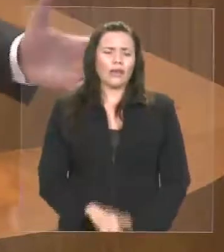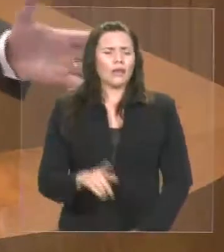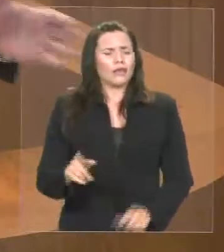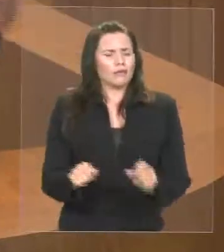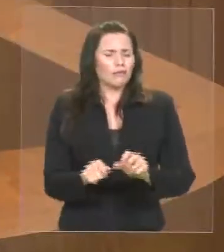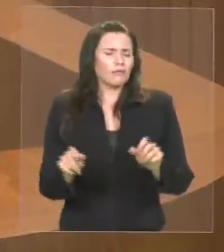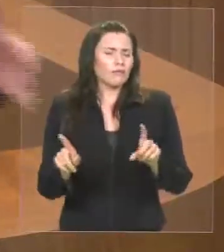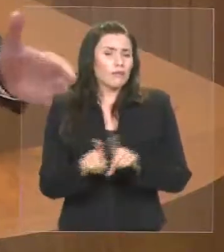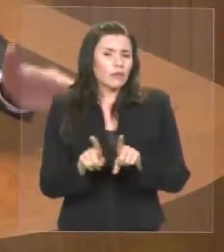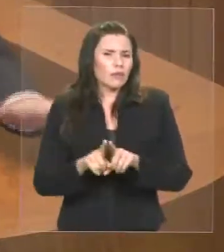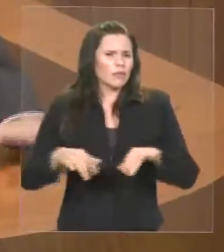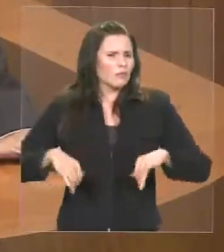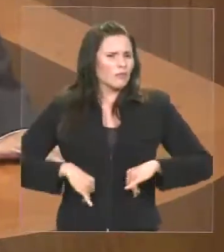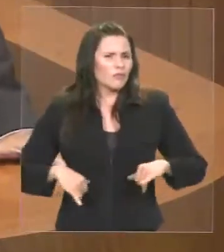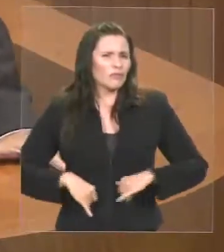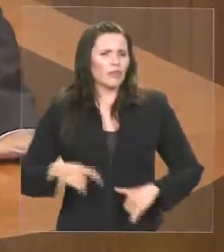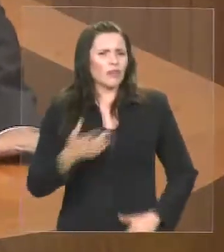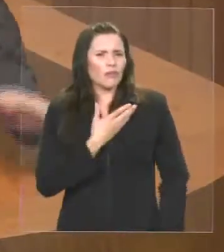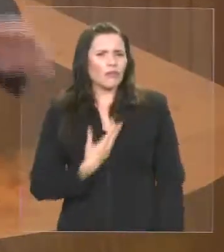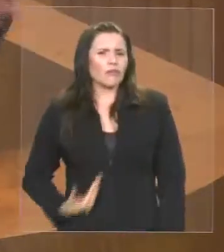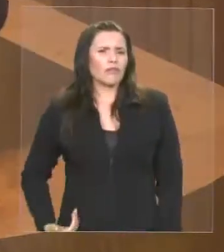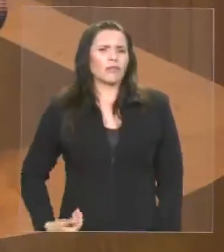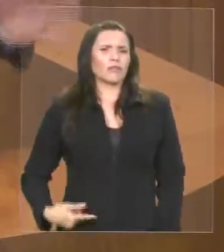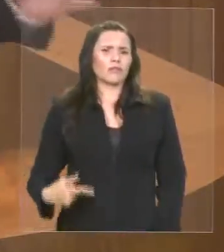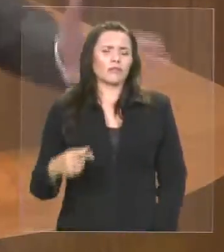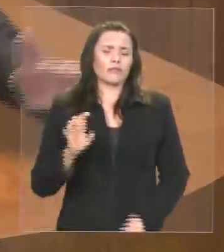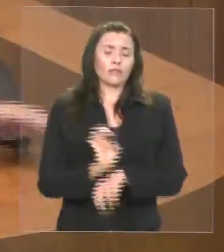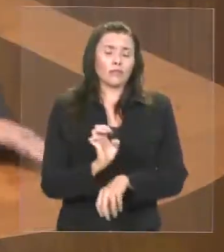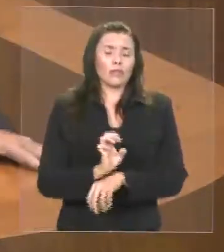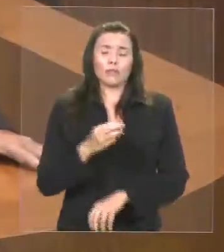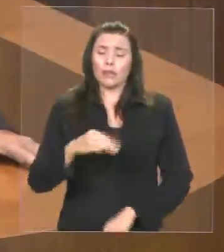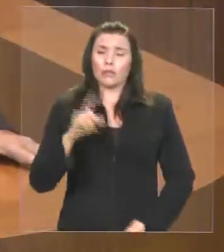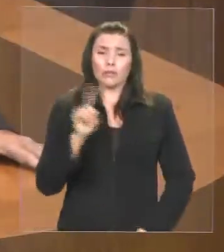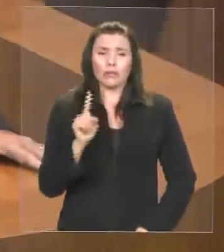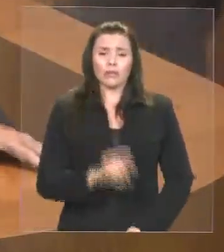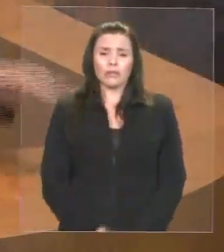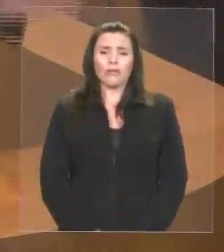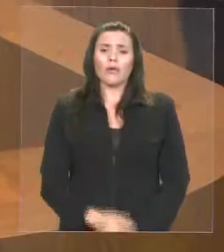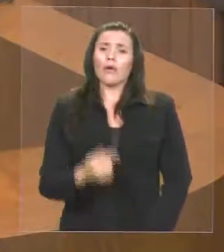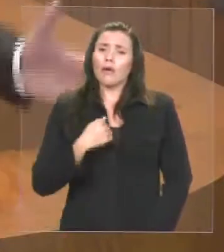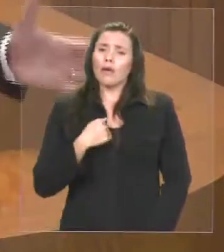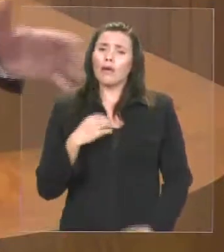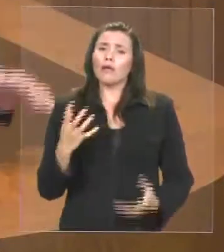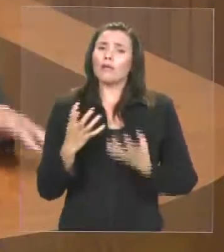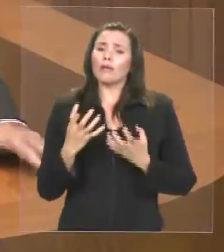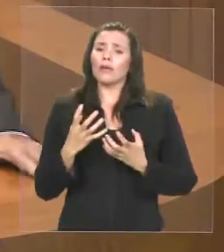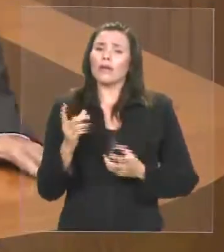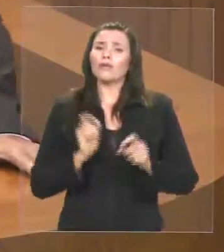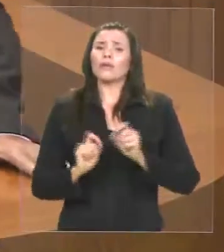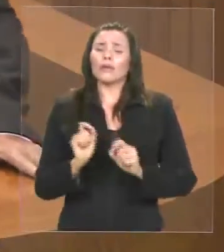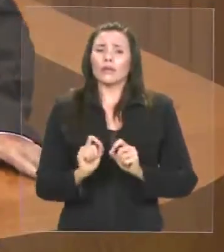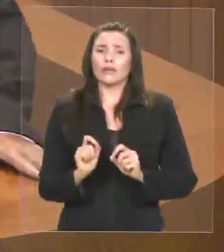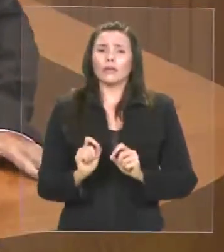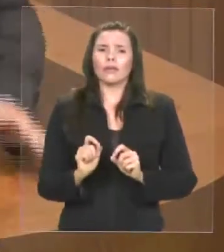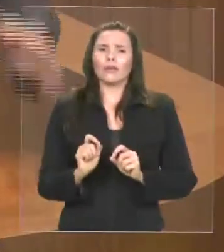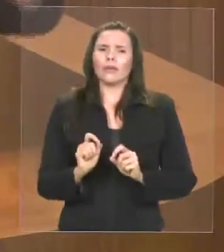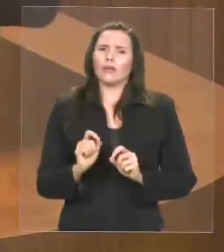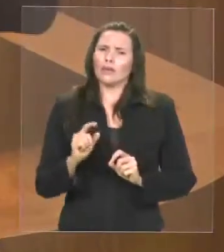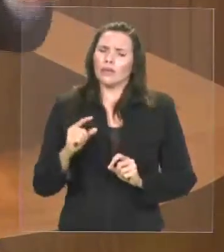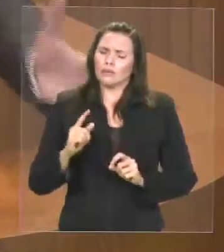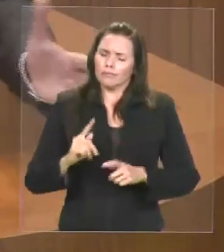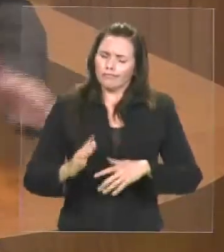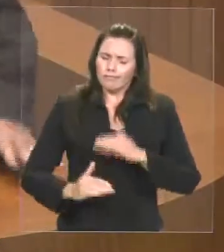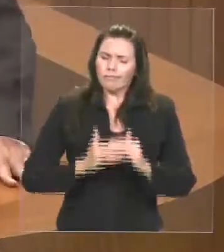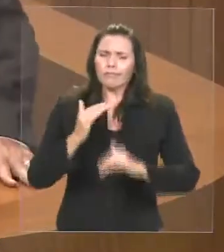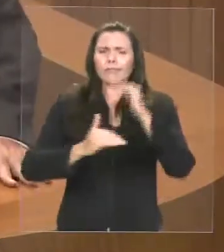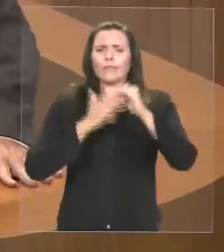verifico que os deputados da base do governo estão tendo dificuldade em votar essa matéria, não está tendo um quórum para que ela seja votada, por que não